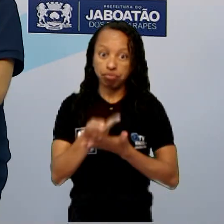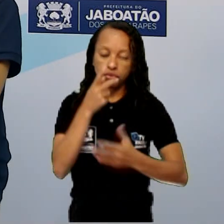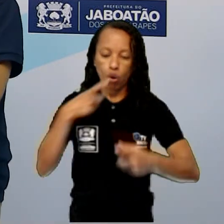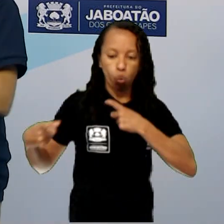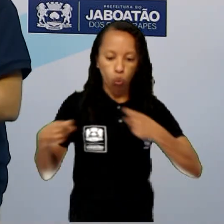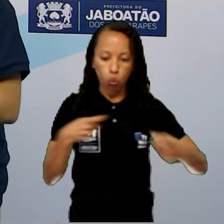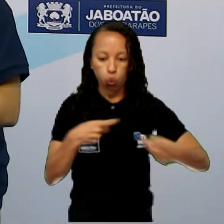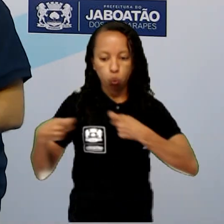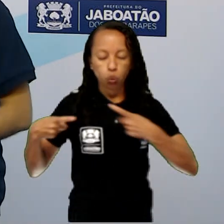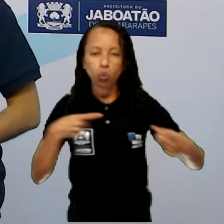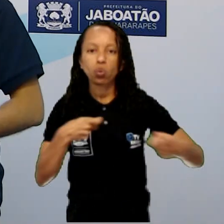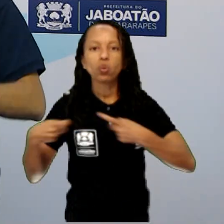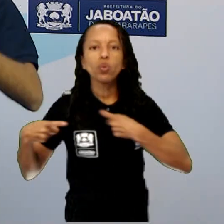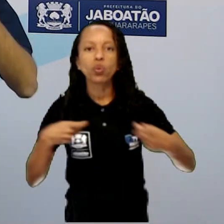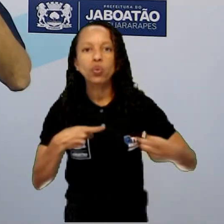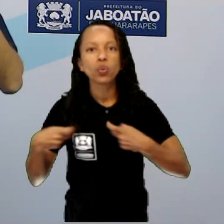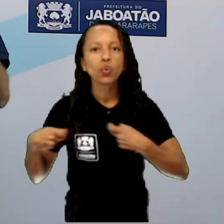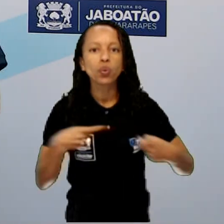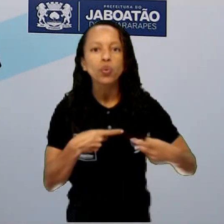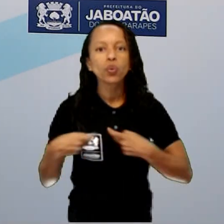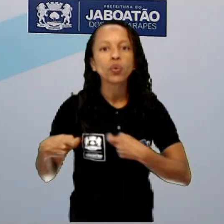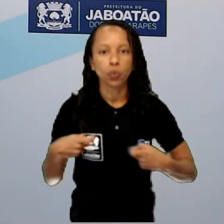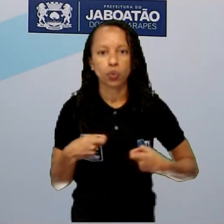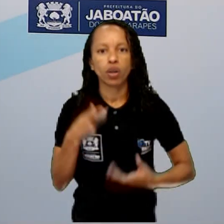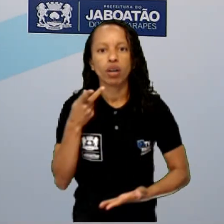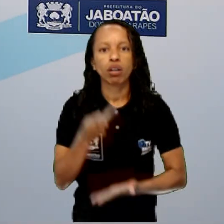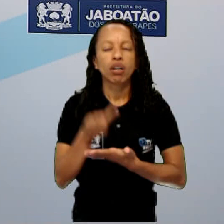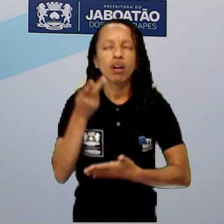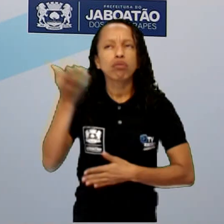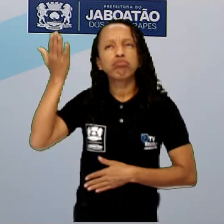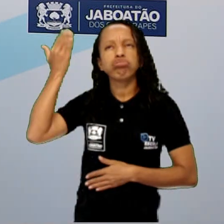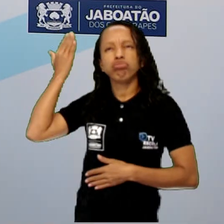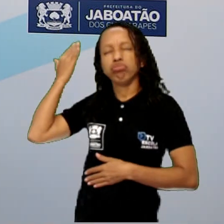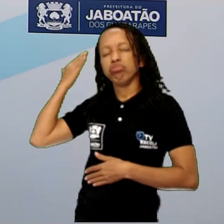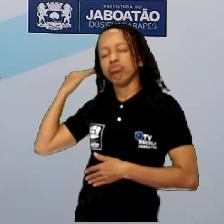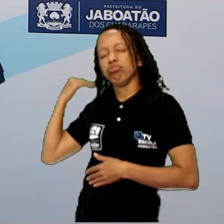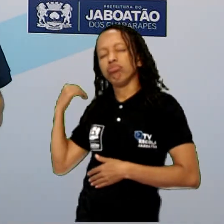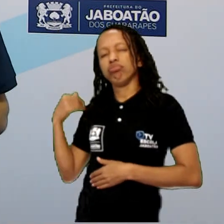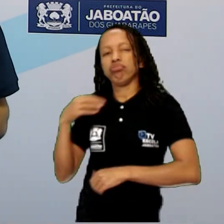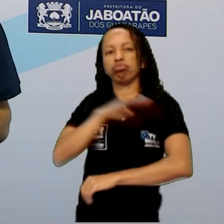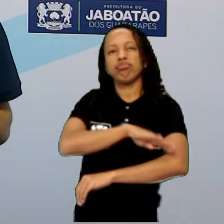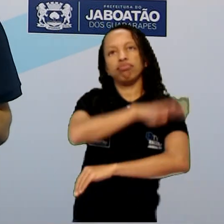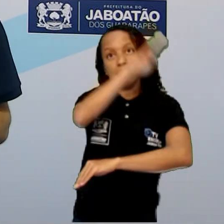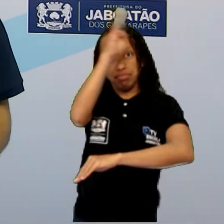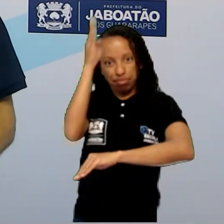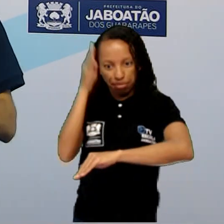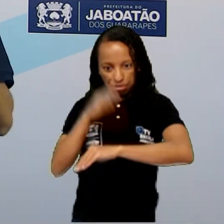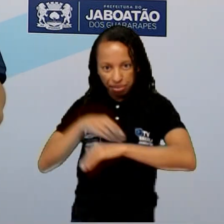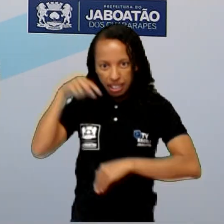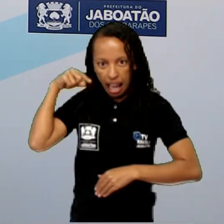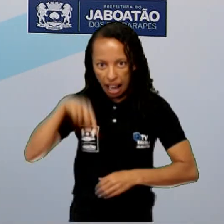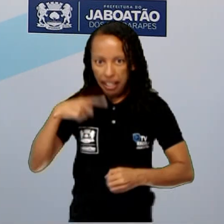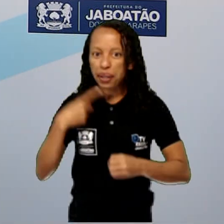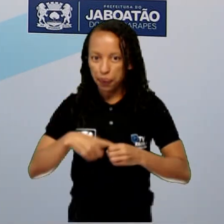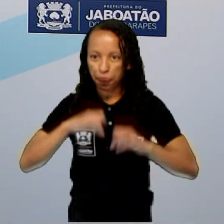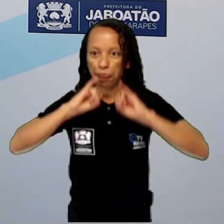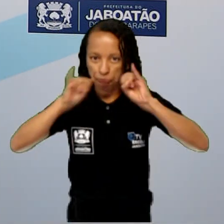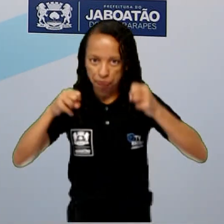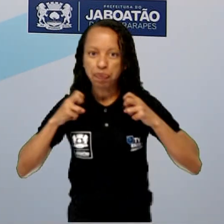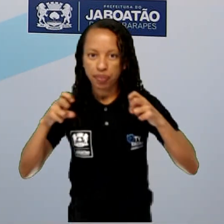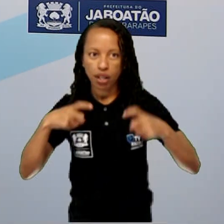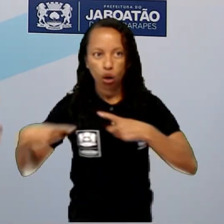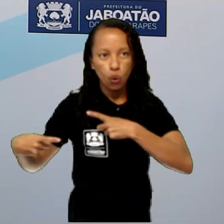dos Guararapes. Aconteceu lá no Monte dos Guararapes, que fica aqui em Jaboatão, uma batalha